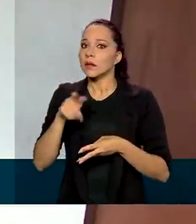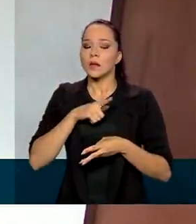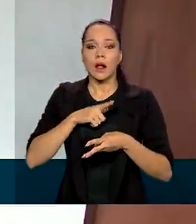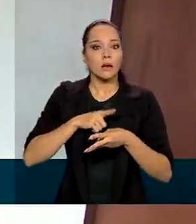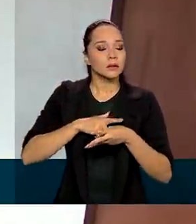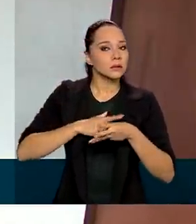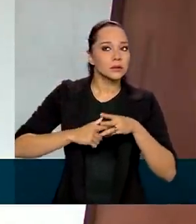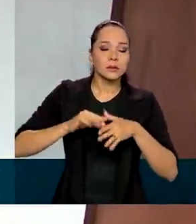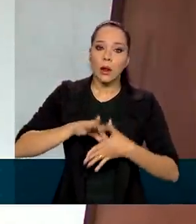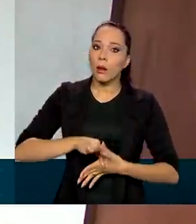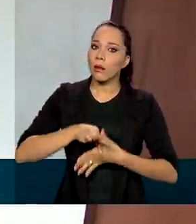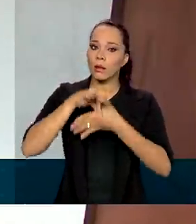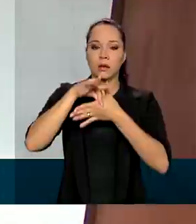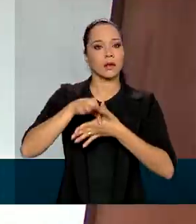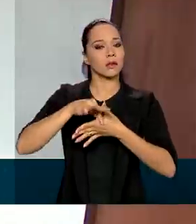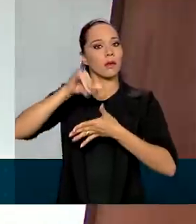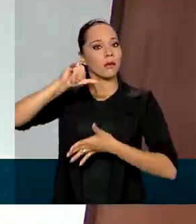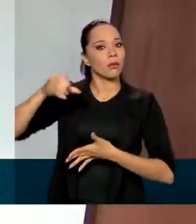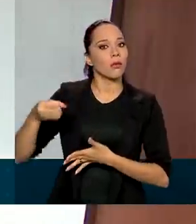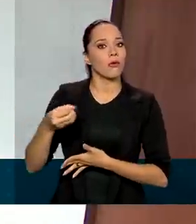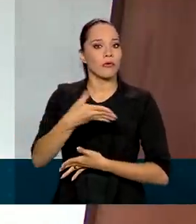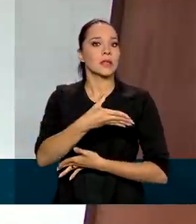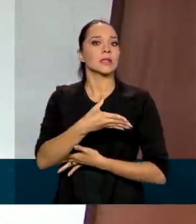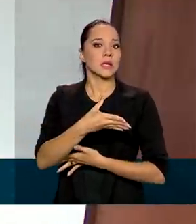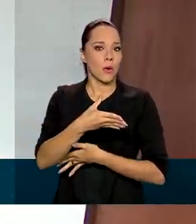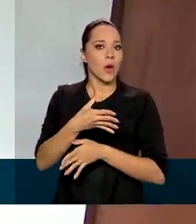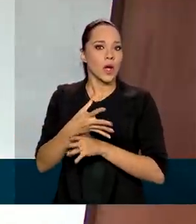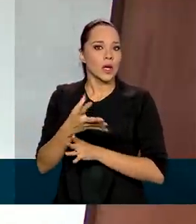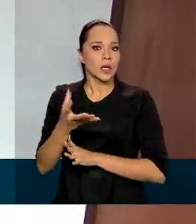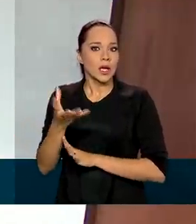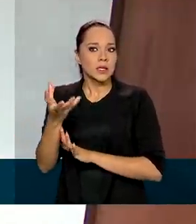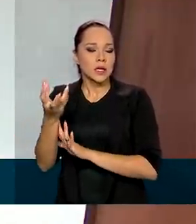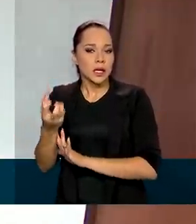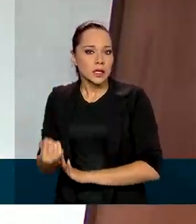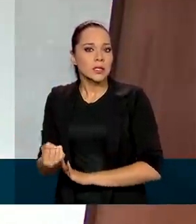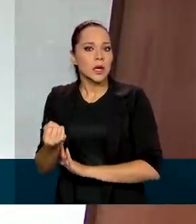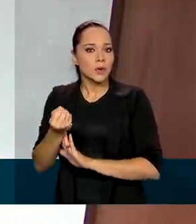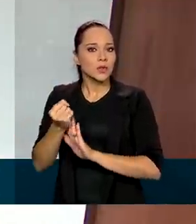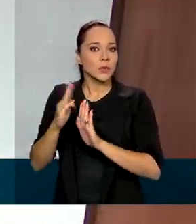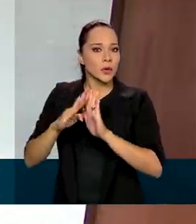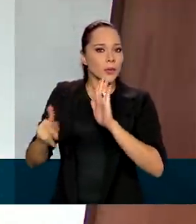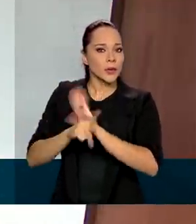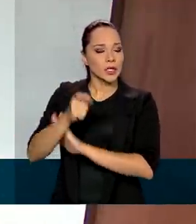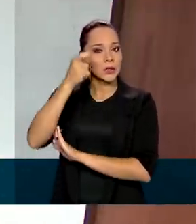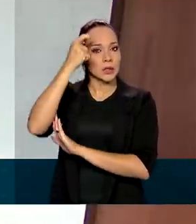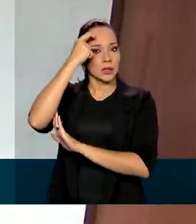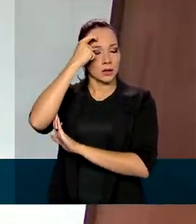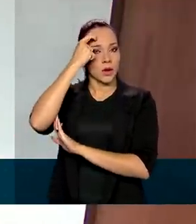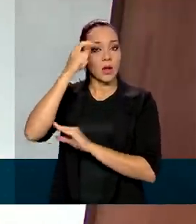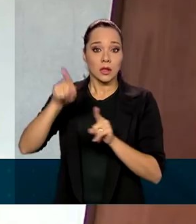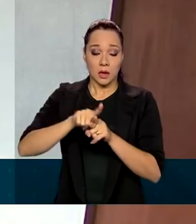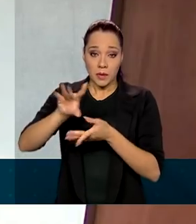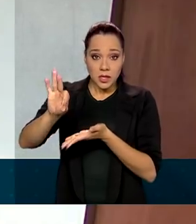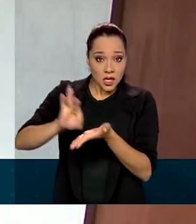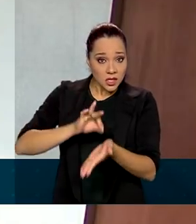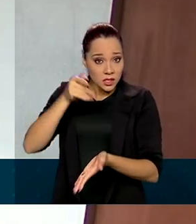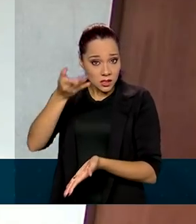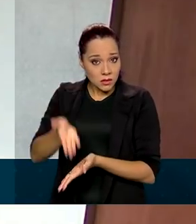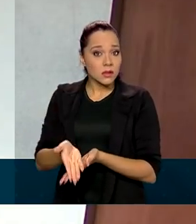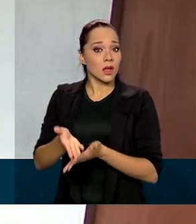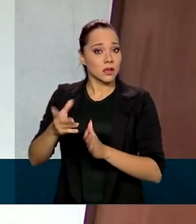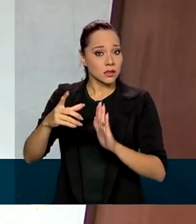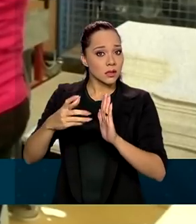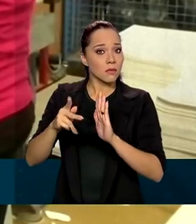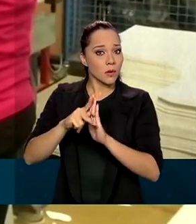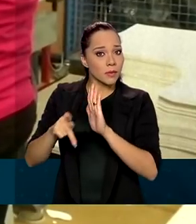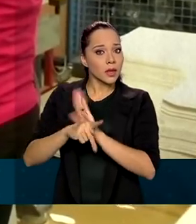líderes em inovação e adoção de propriedade intelectual e de registro dessa propriedade